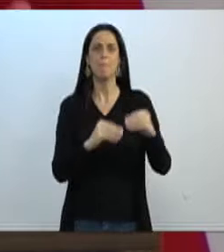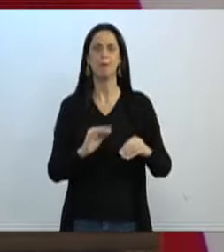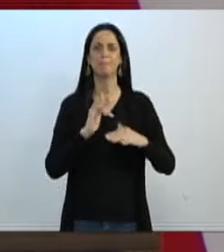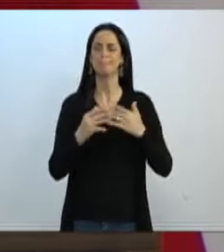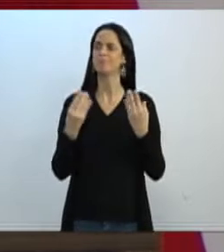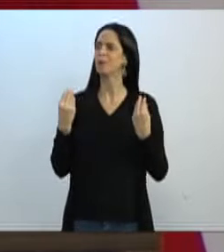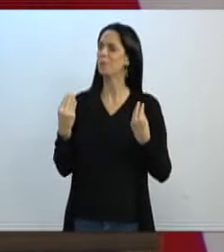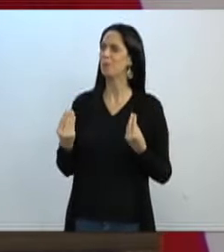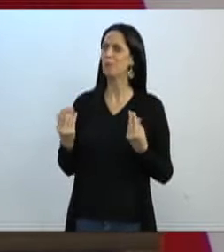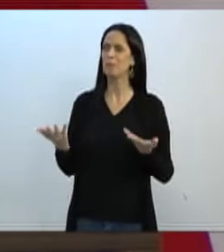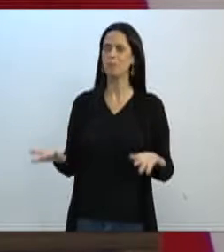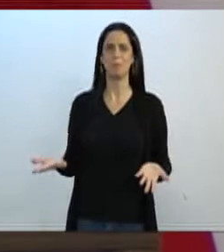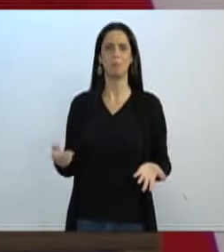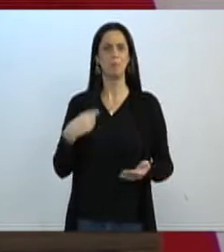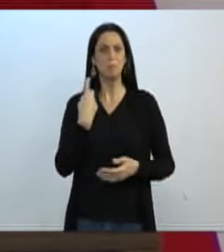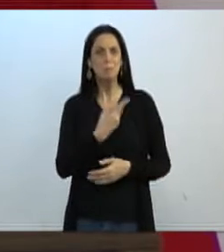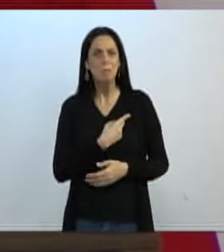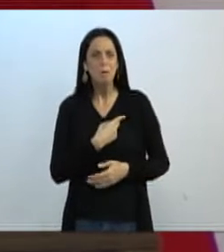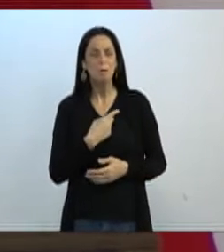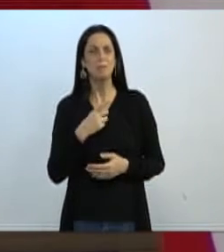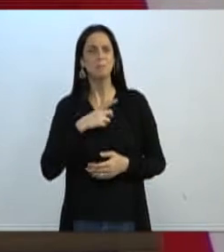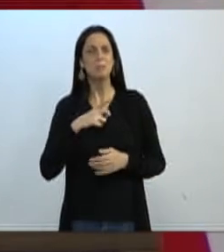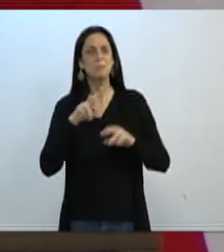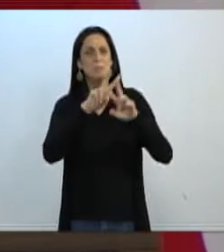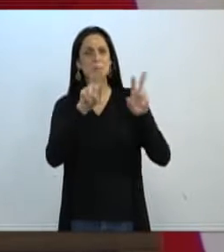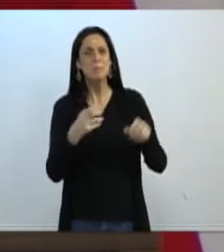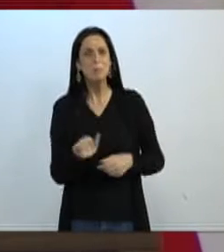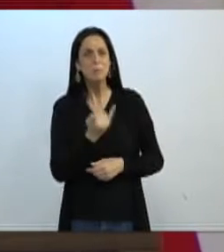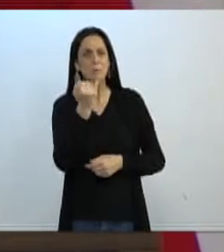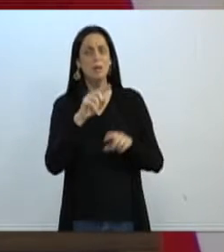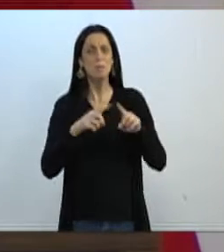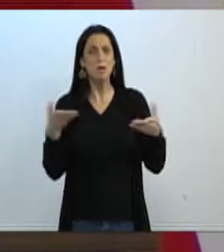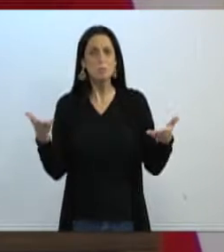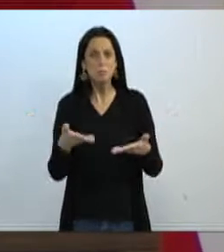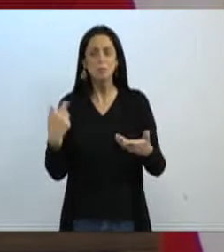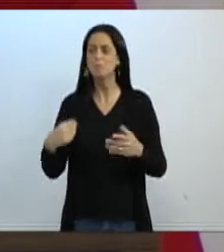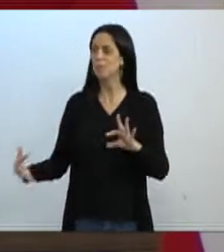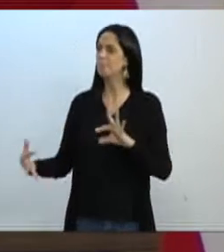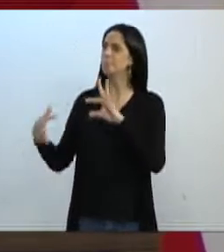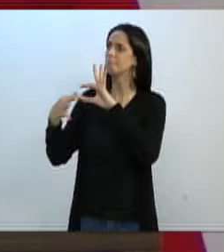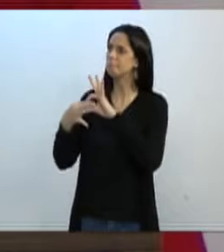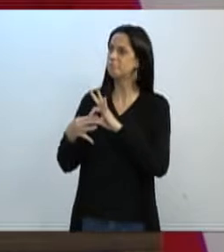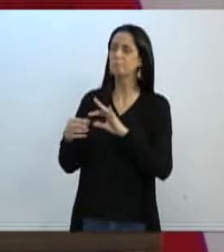aqui, ter que trazer isso é tão chato, mas hoje eu sou obrigada a me unir aos senhores.